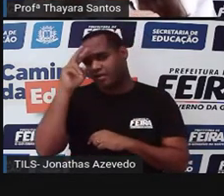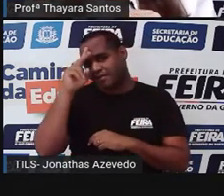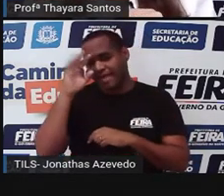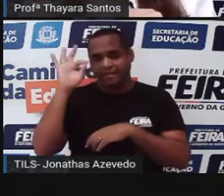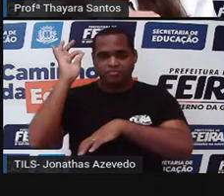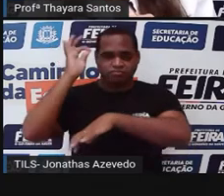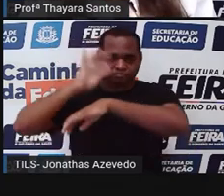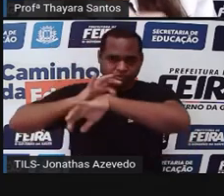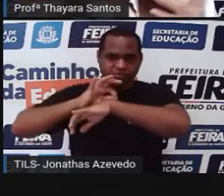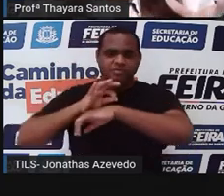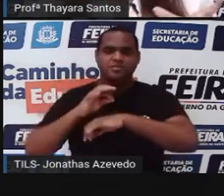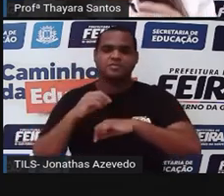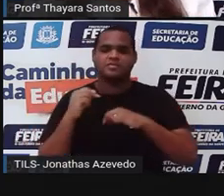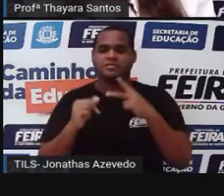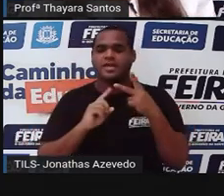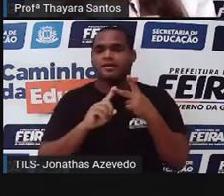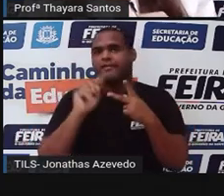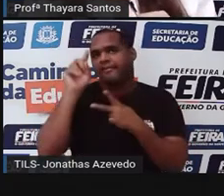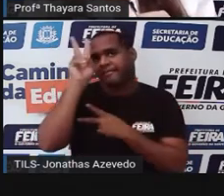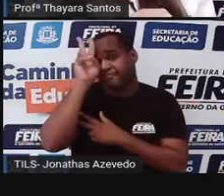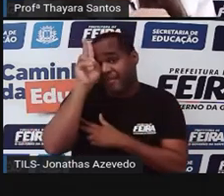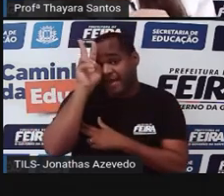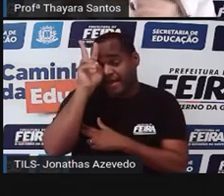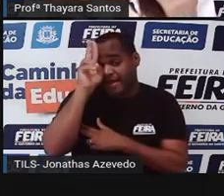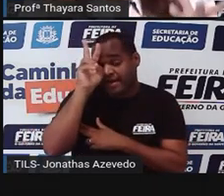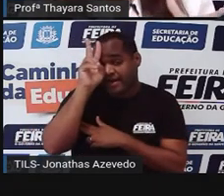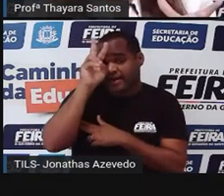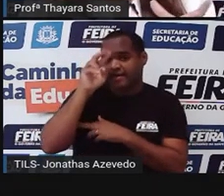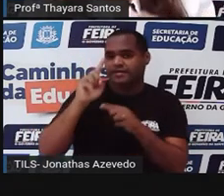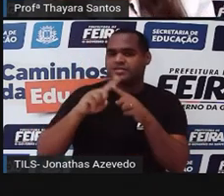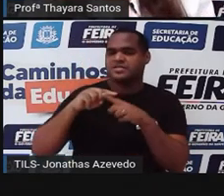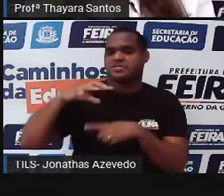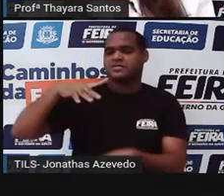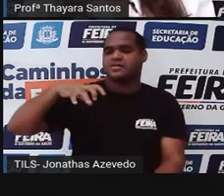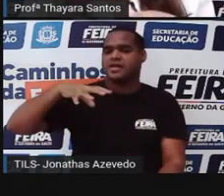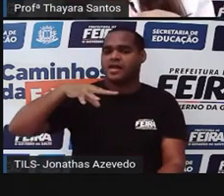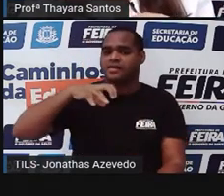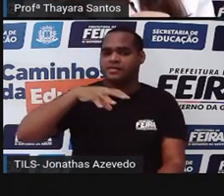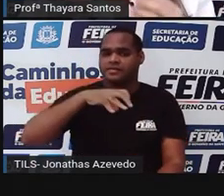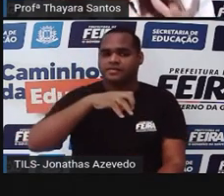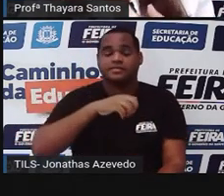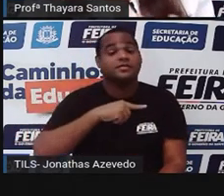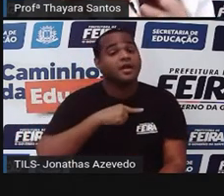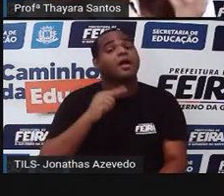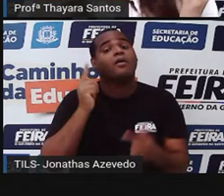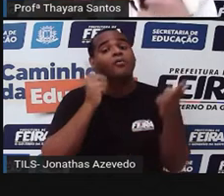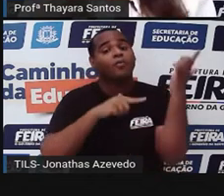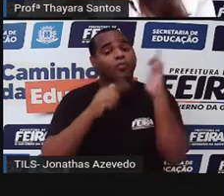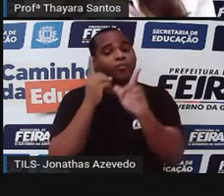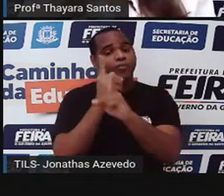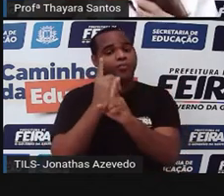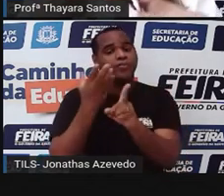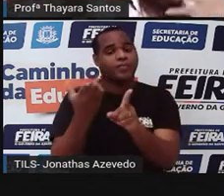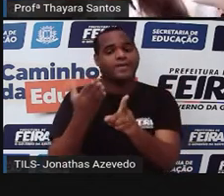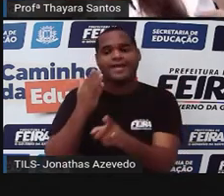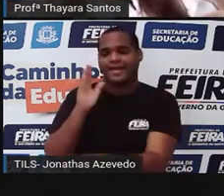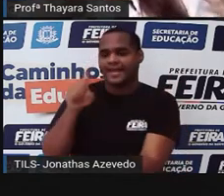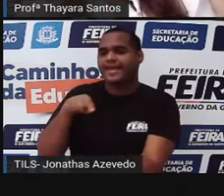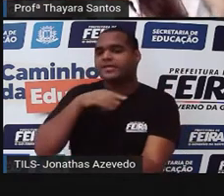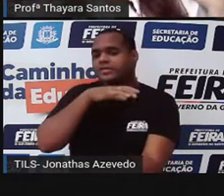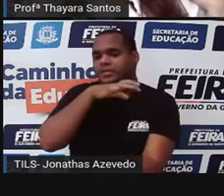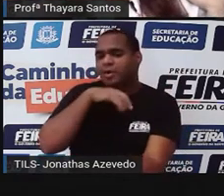de barata, de aranha. A gente consegue ver por quê? Quando o animal vai